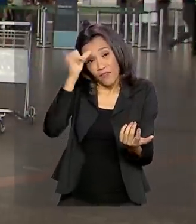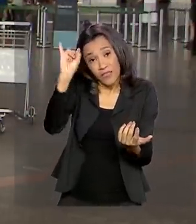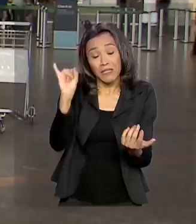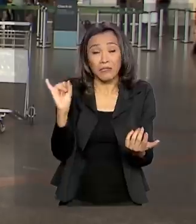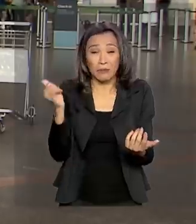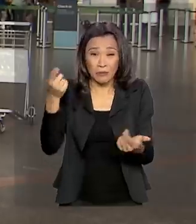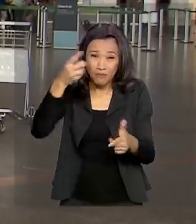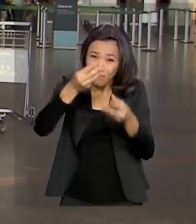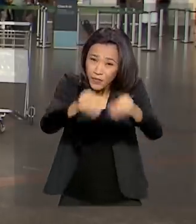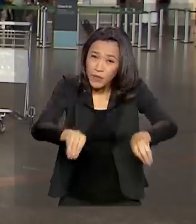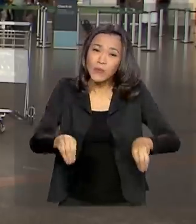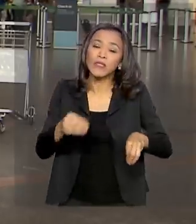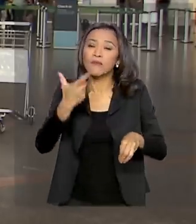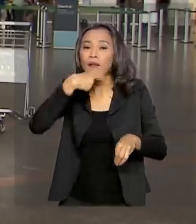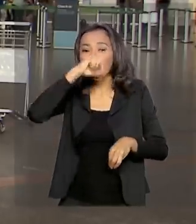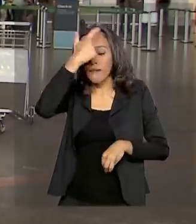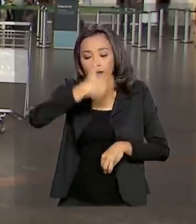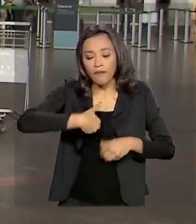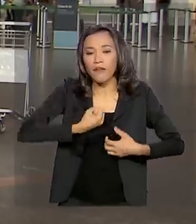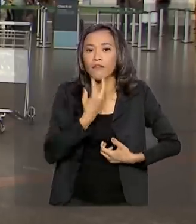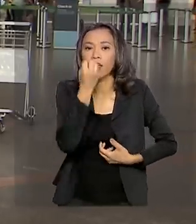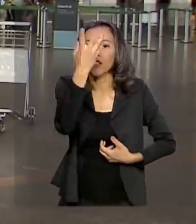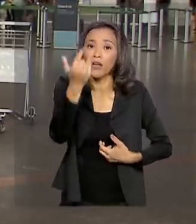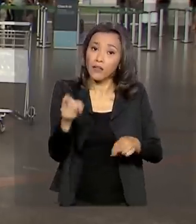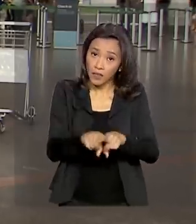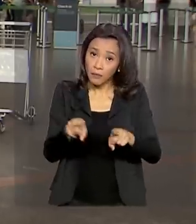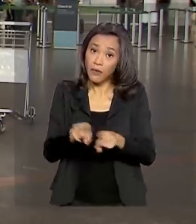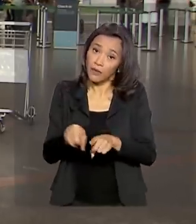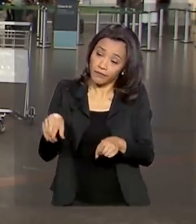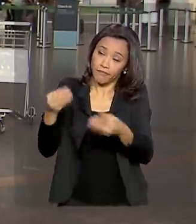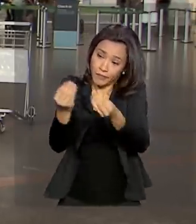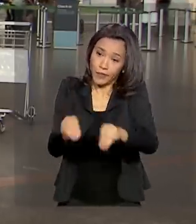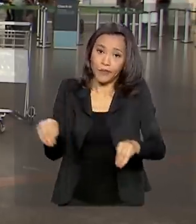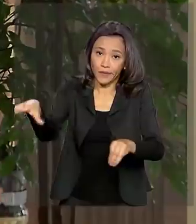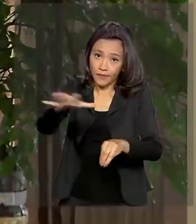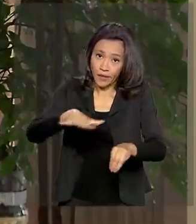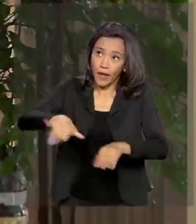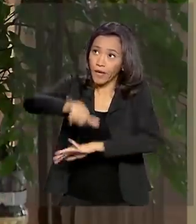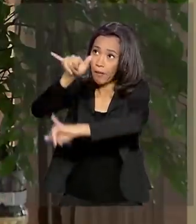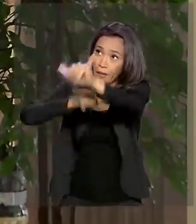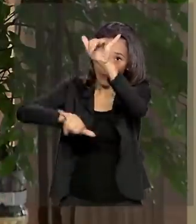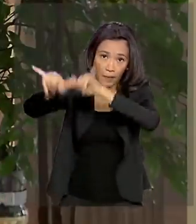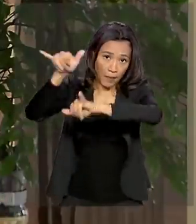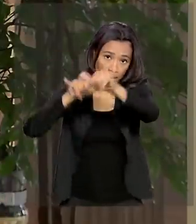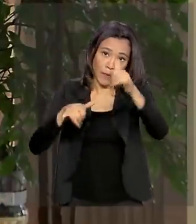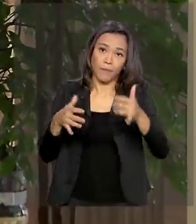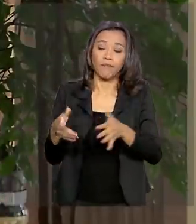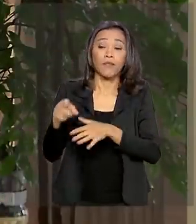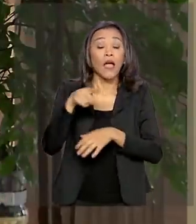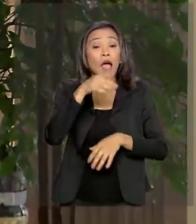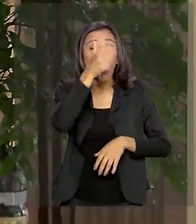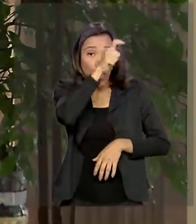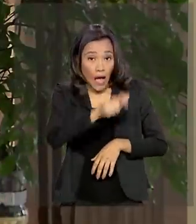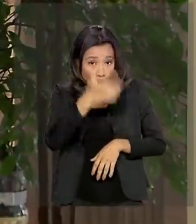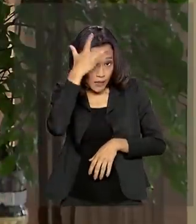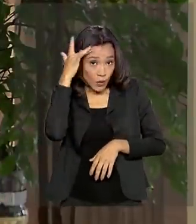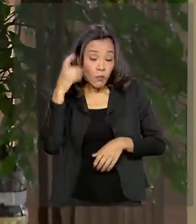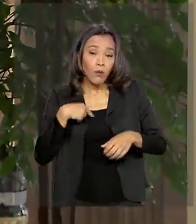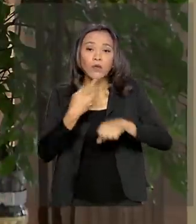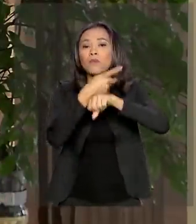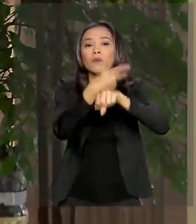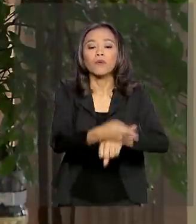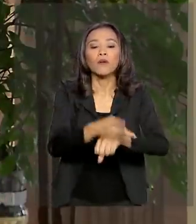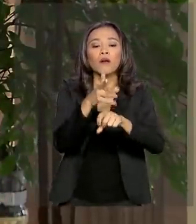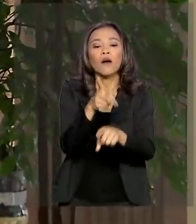prejuízos tanto para os viajantes como para o setor aéreo e turístico. Ele pode buscar um PROCON também para tentar essa